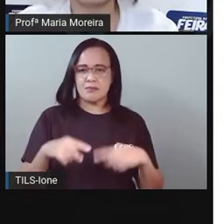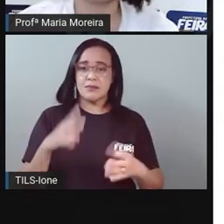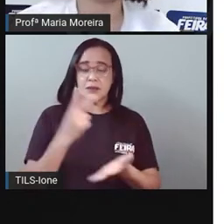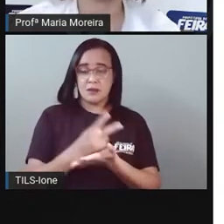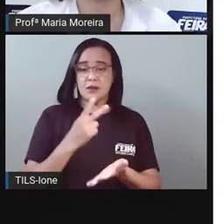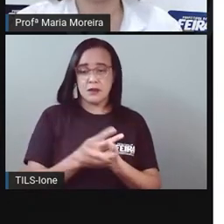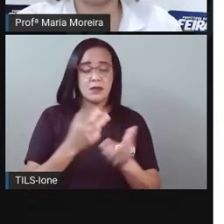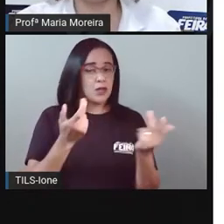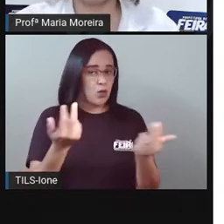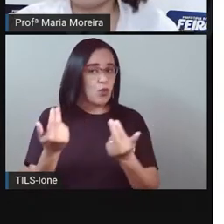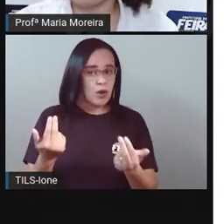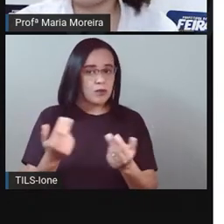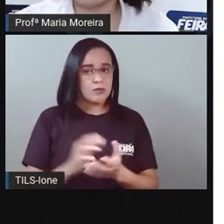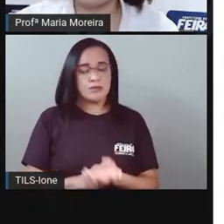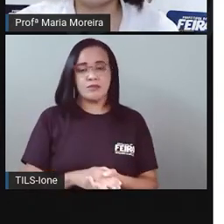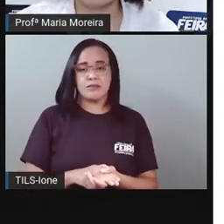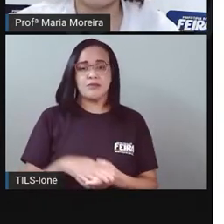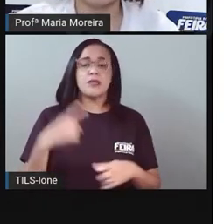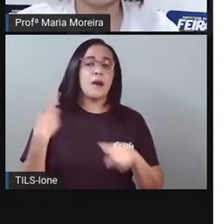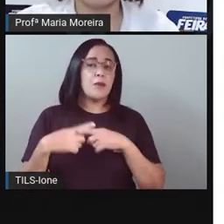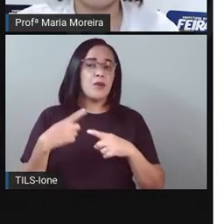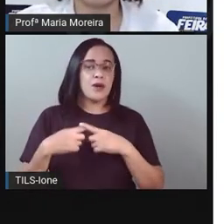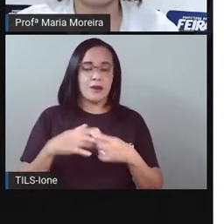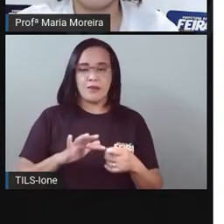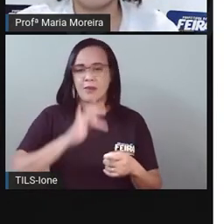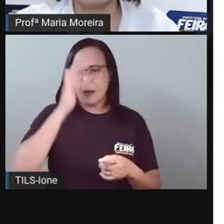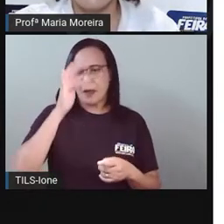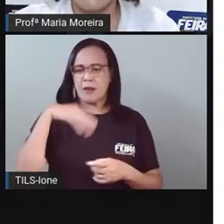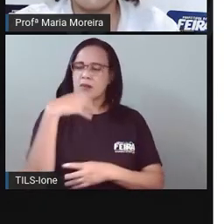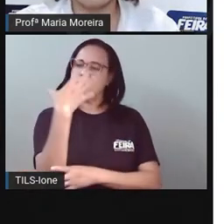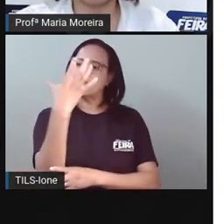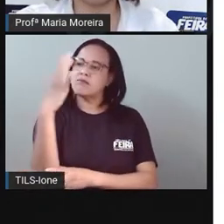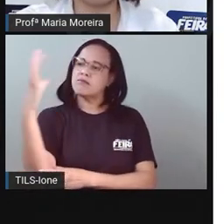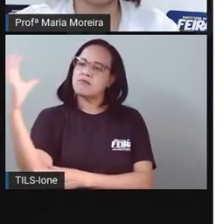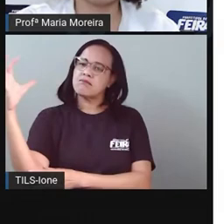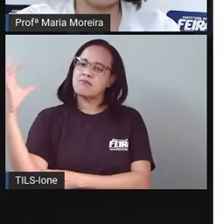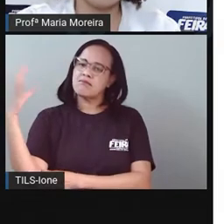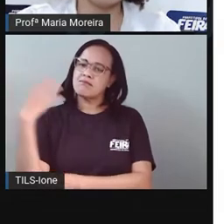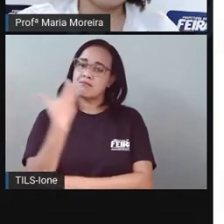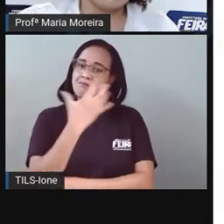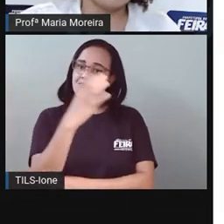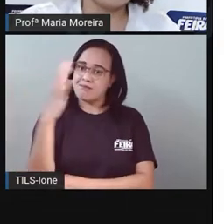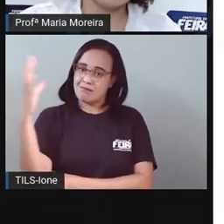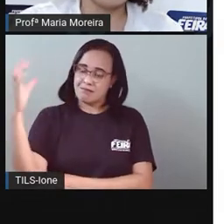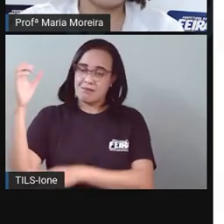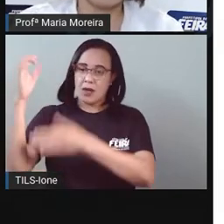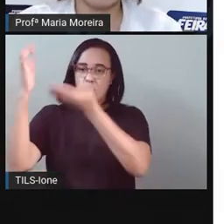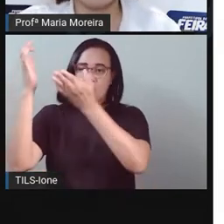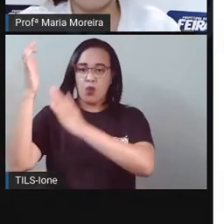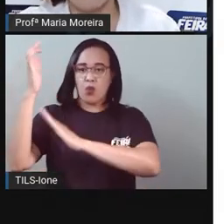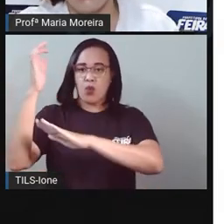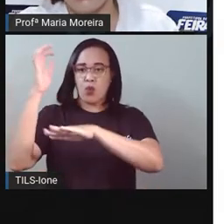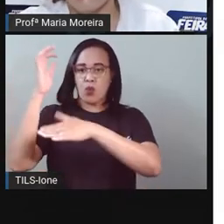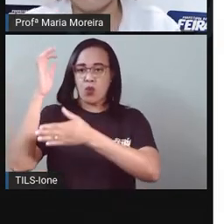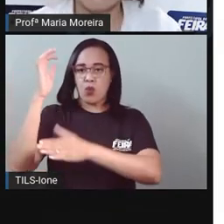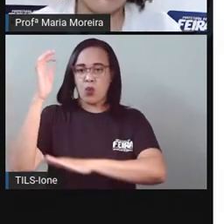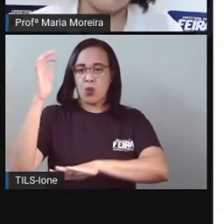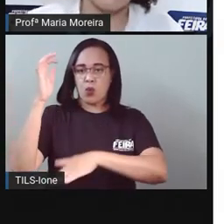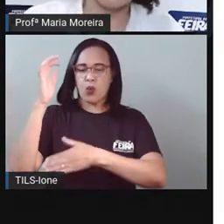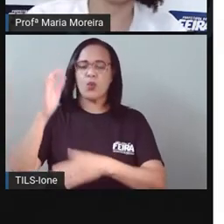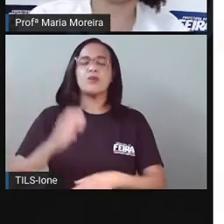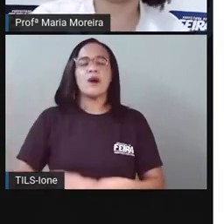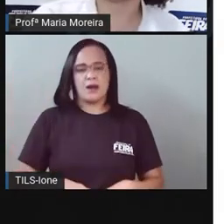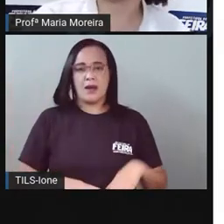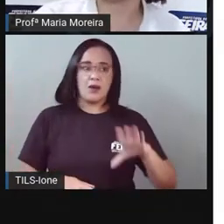Sandy e Júnior Outono Nesse período, ocorre o quê? A redução dos índices pluviométricos Ou